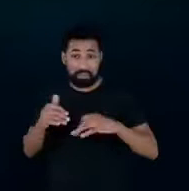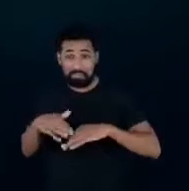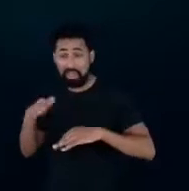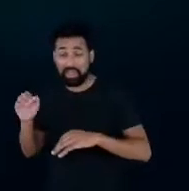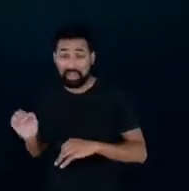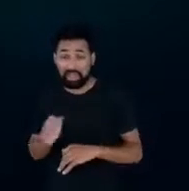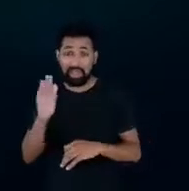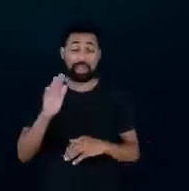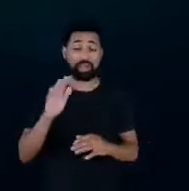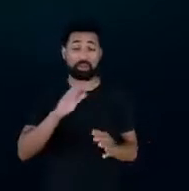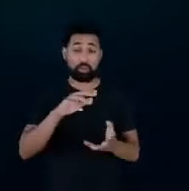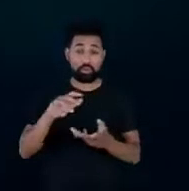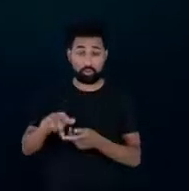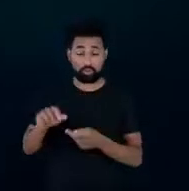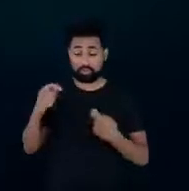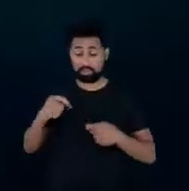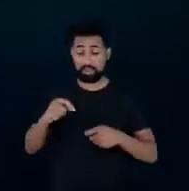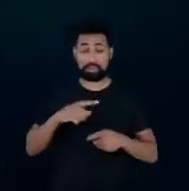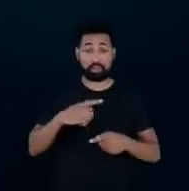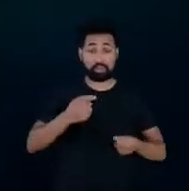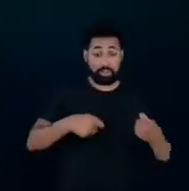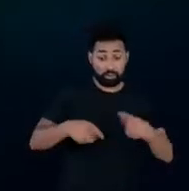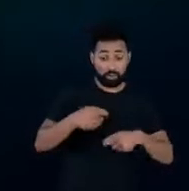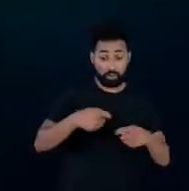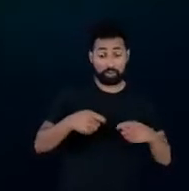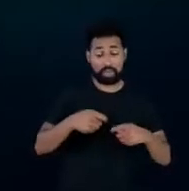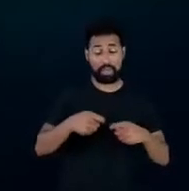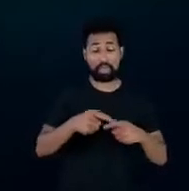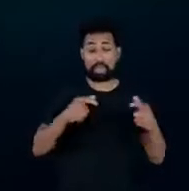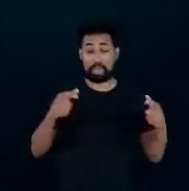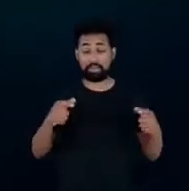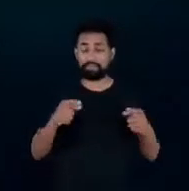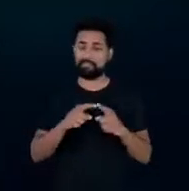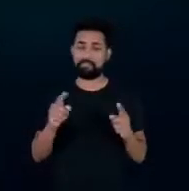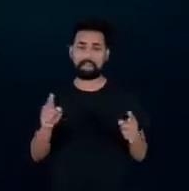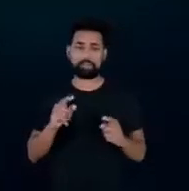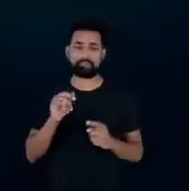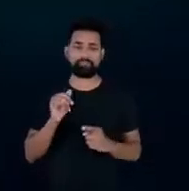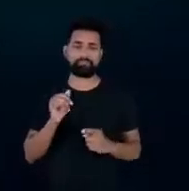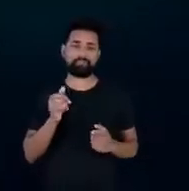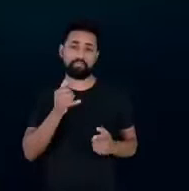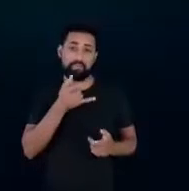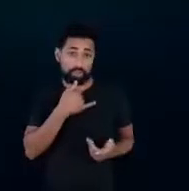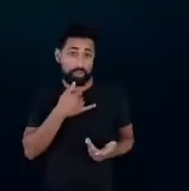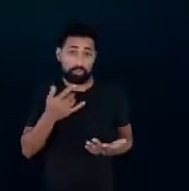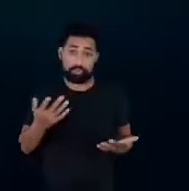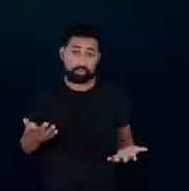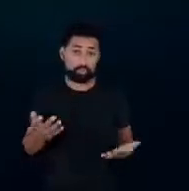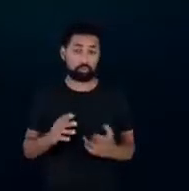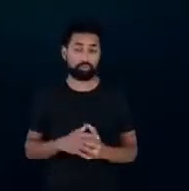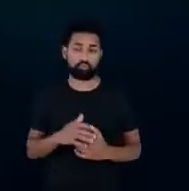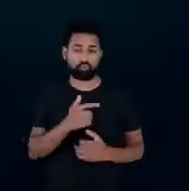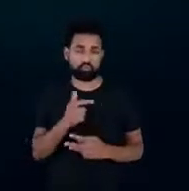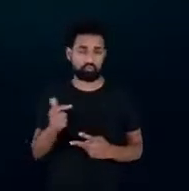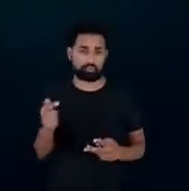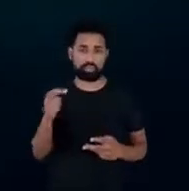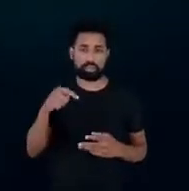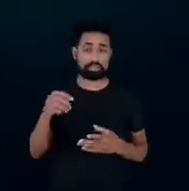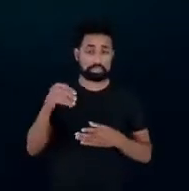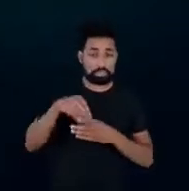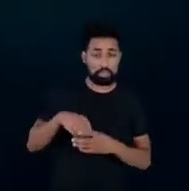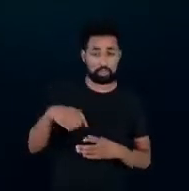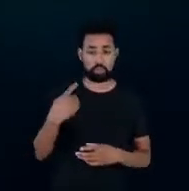ter aqui uma economia muito grande e isso não se valida dentro dos